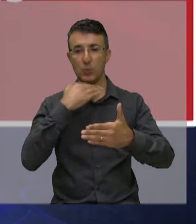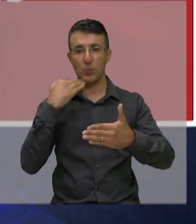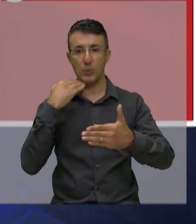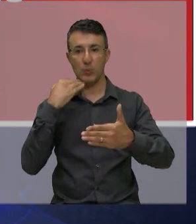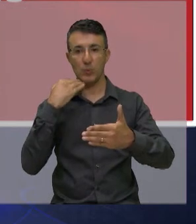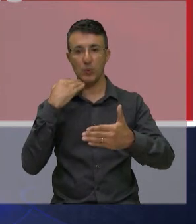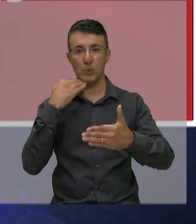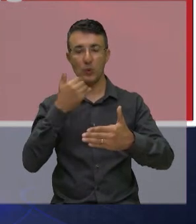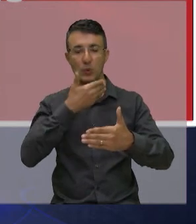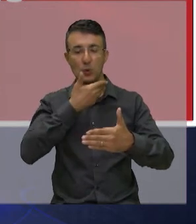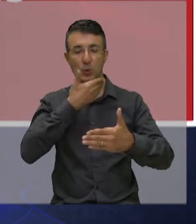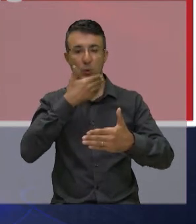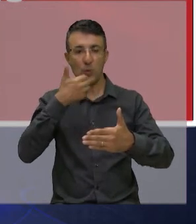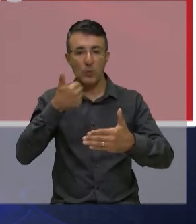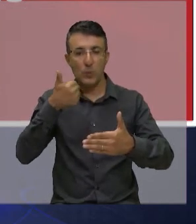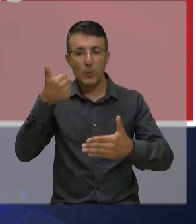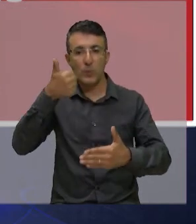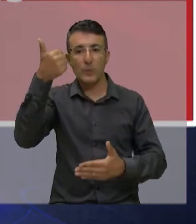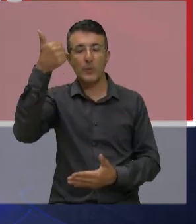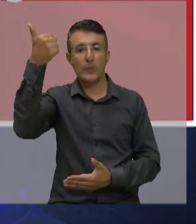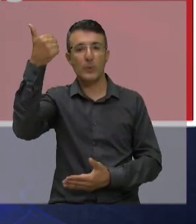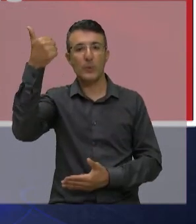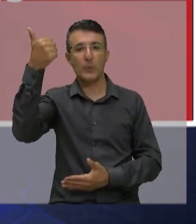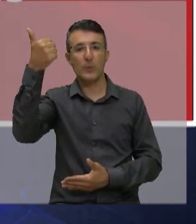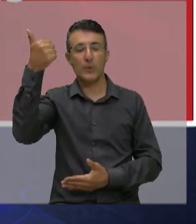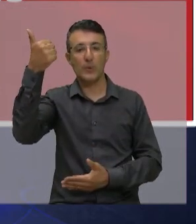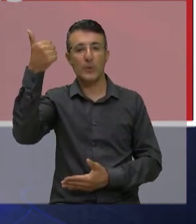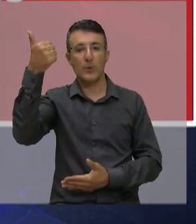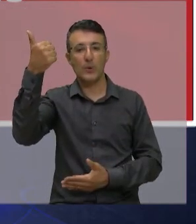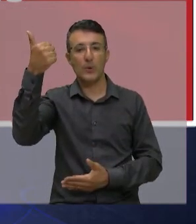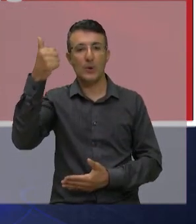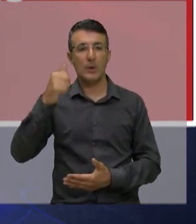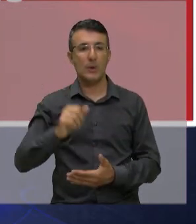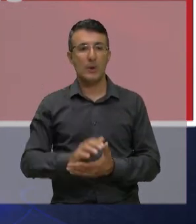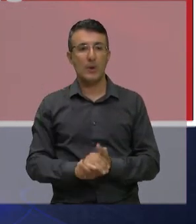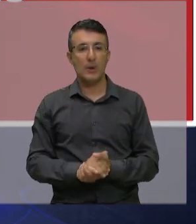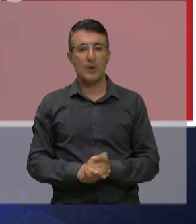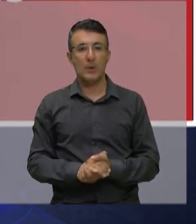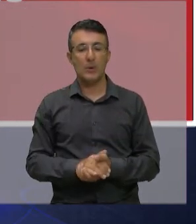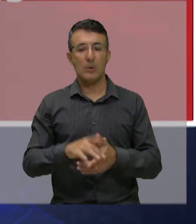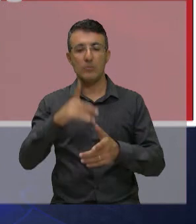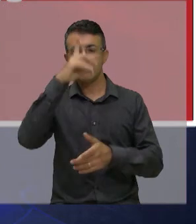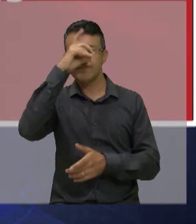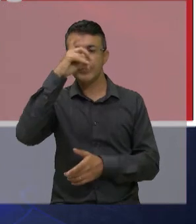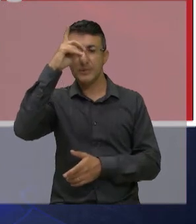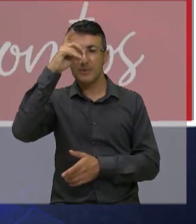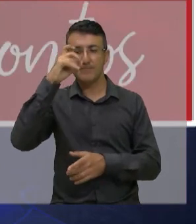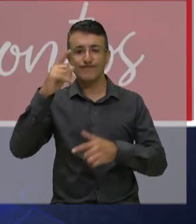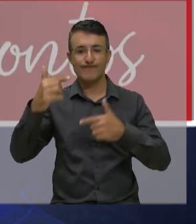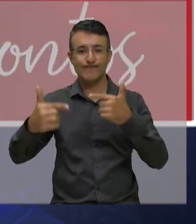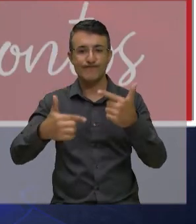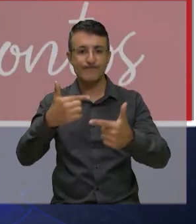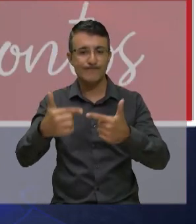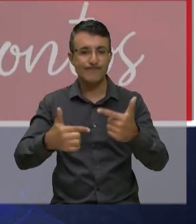mas se você tratar melhor você vai tirar o paciente no hospital e vai ficar mais barato para poder público próximo